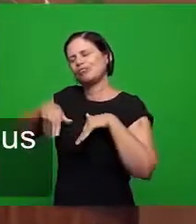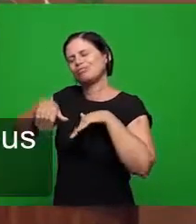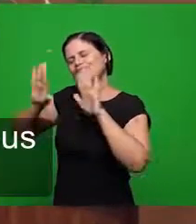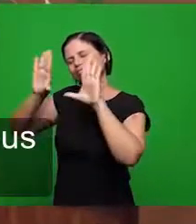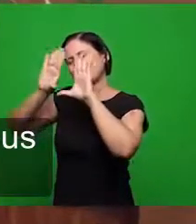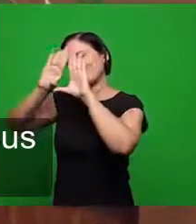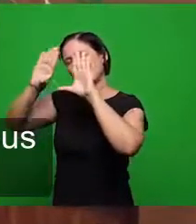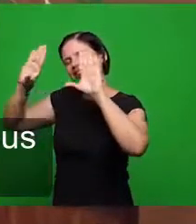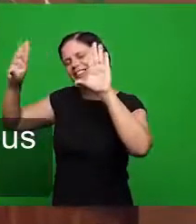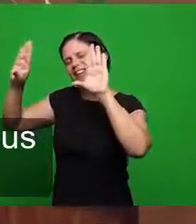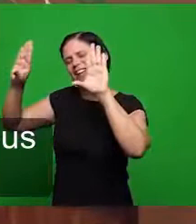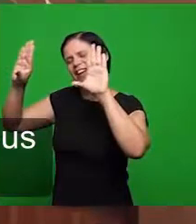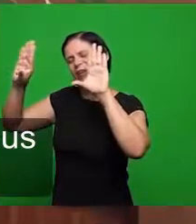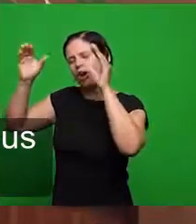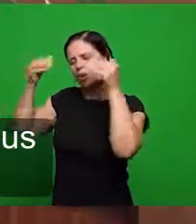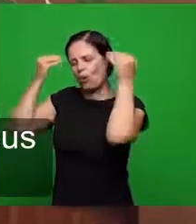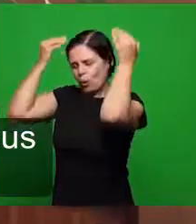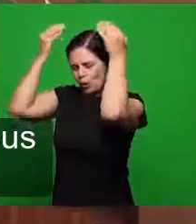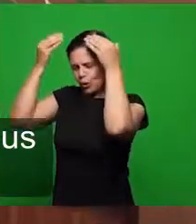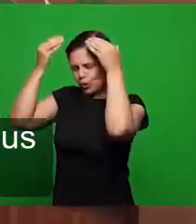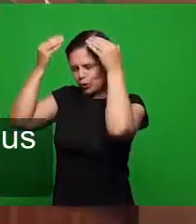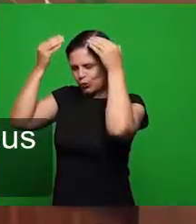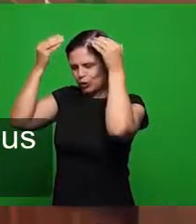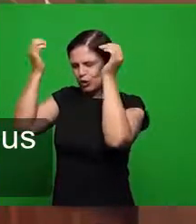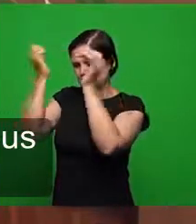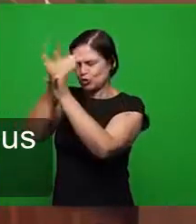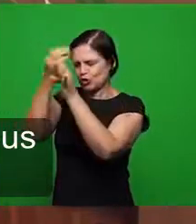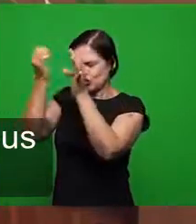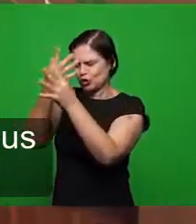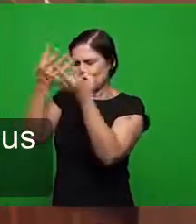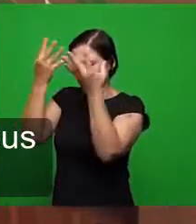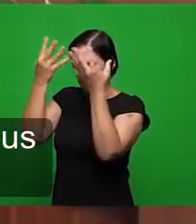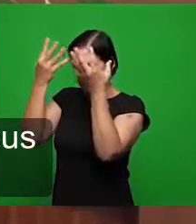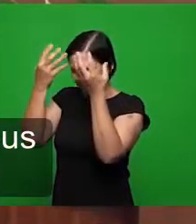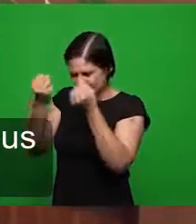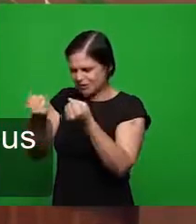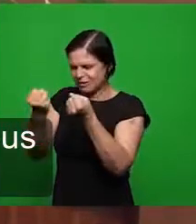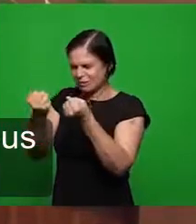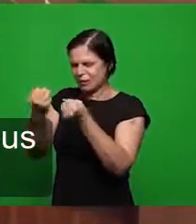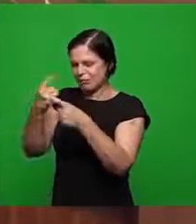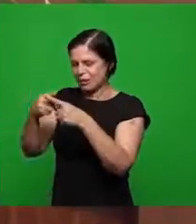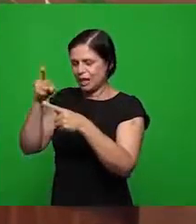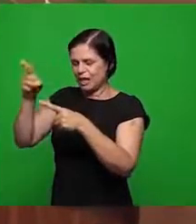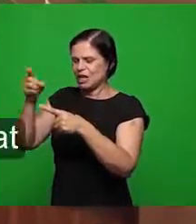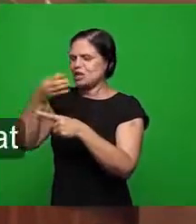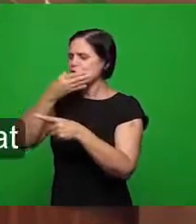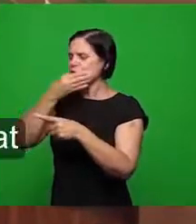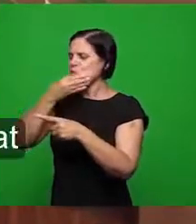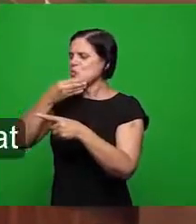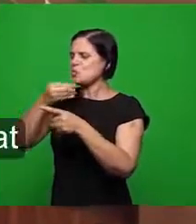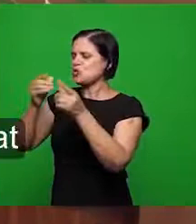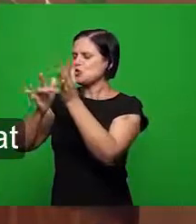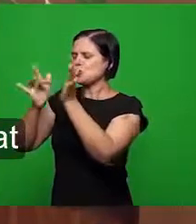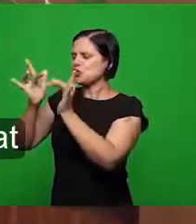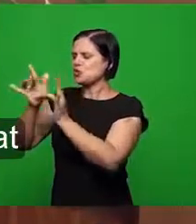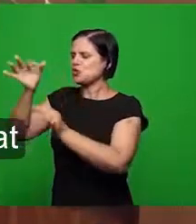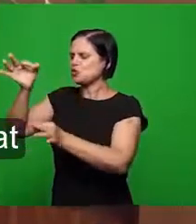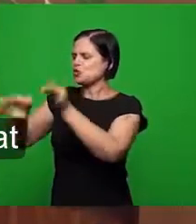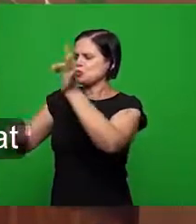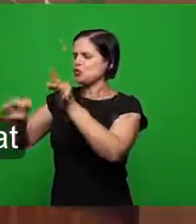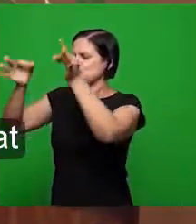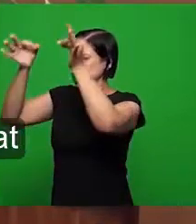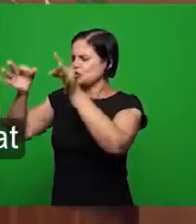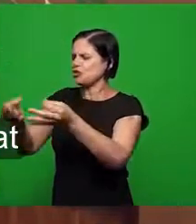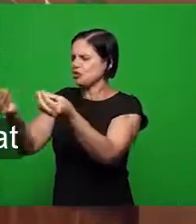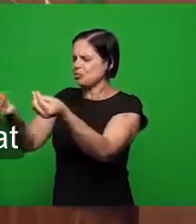a coroa de glória que o justo juiz me dará naquele dia portanto